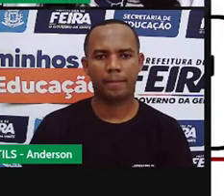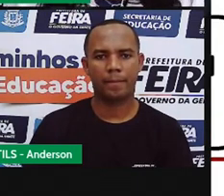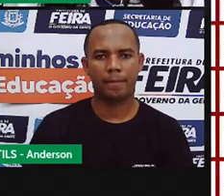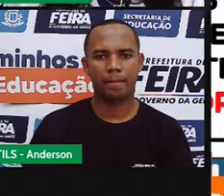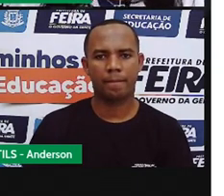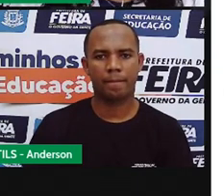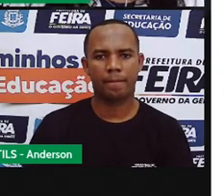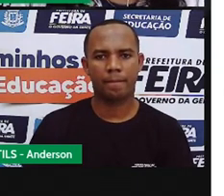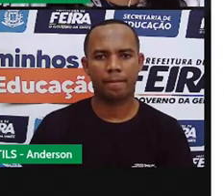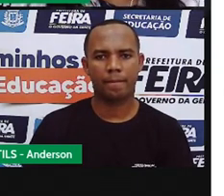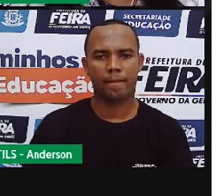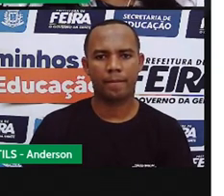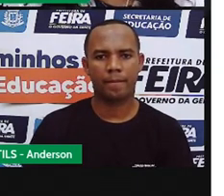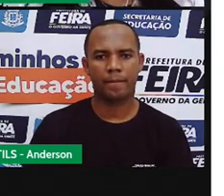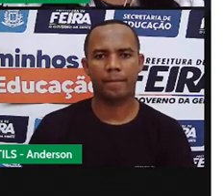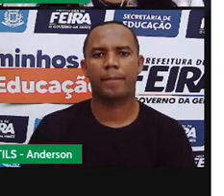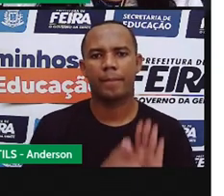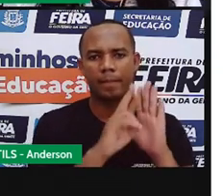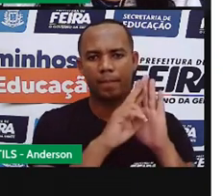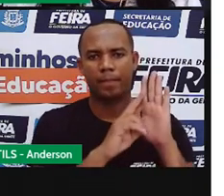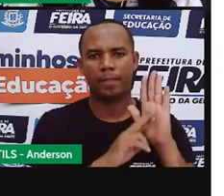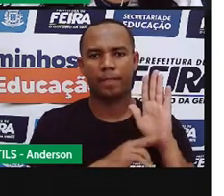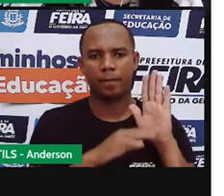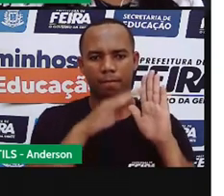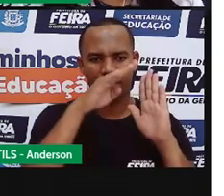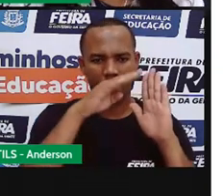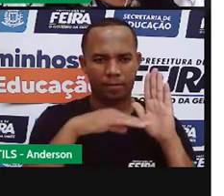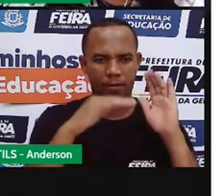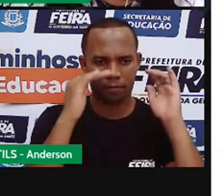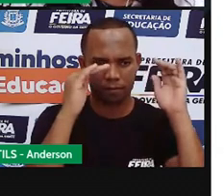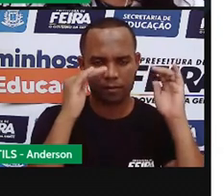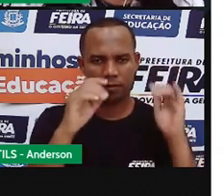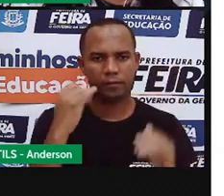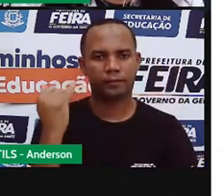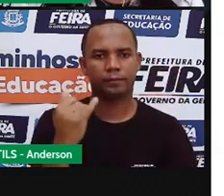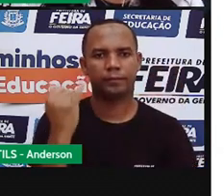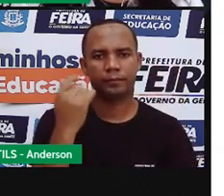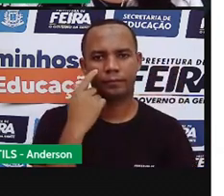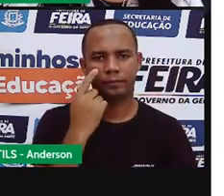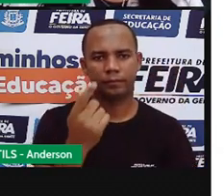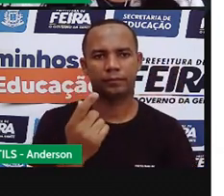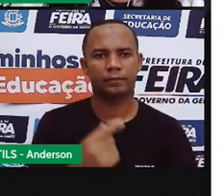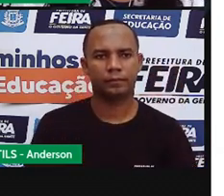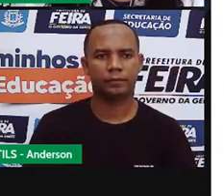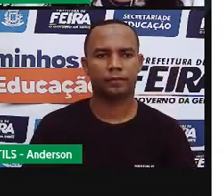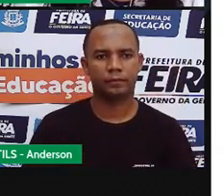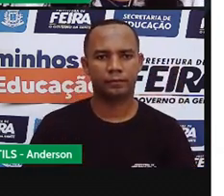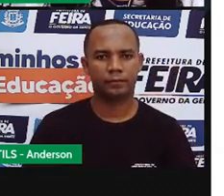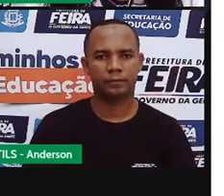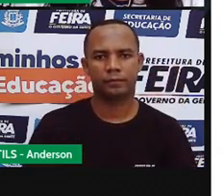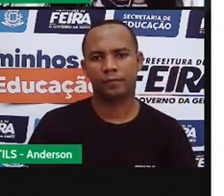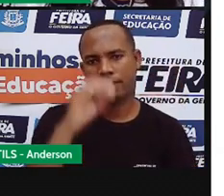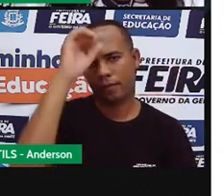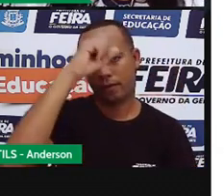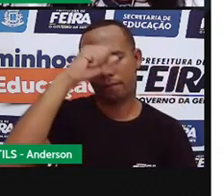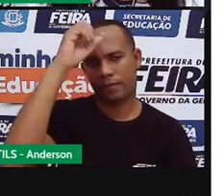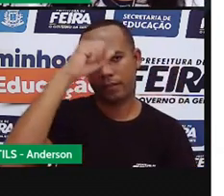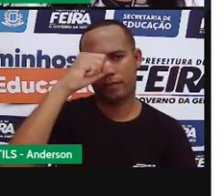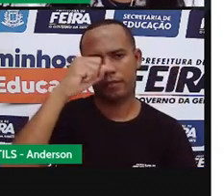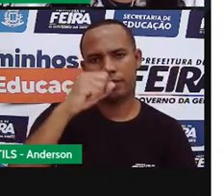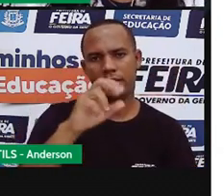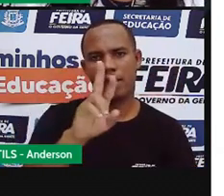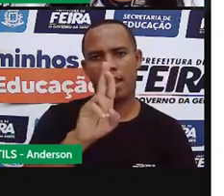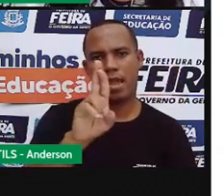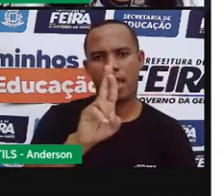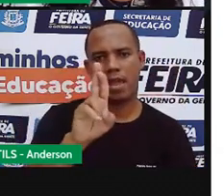As regrinhas de uso da letra R. Essa é a nossa aula de hoje. Vamos aprender o uso da letra